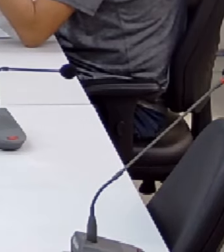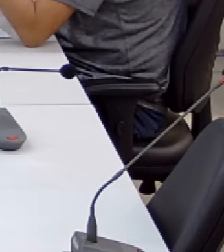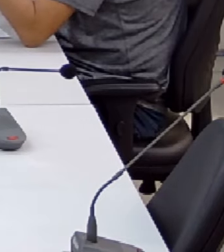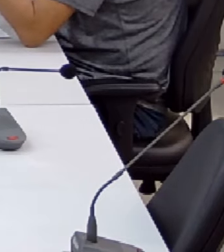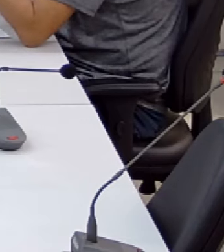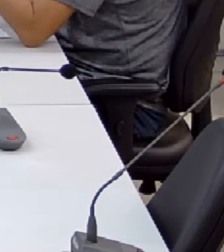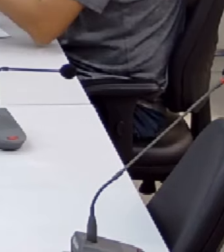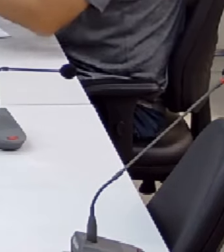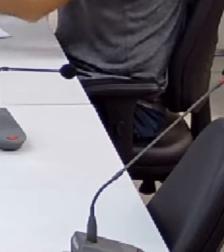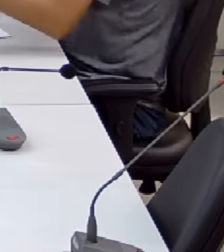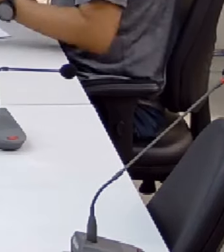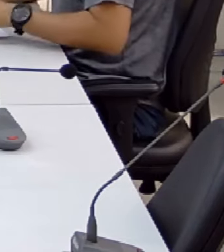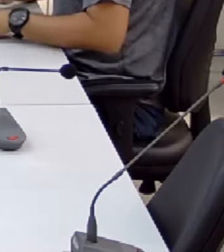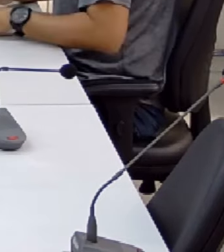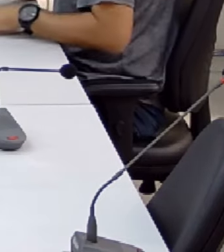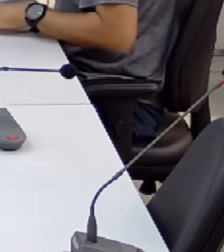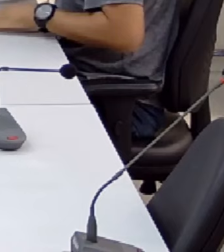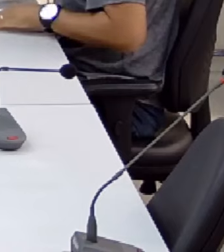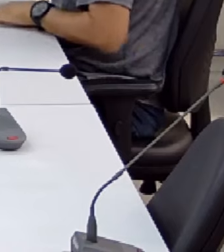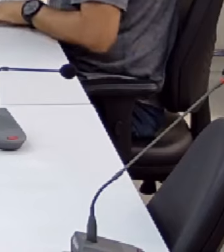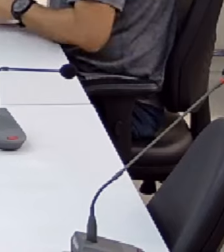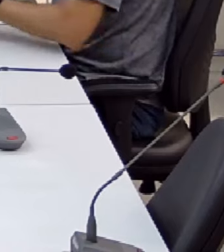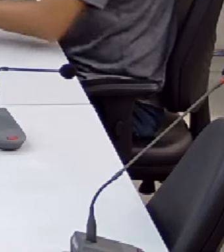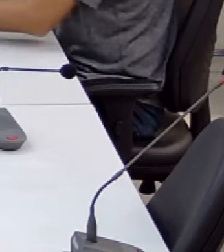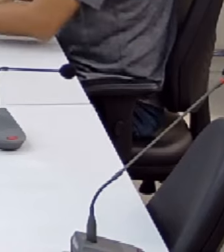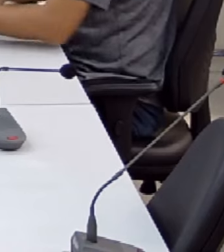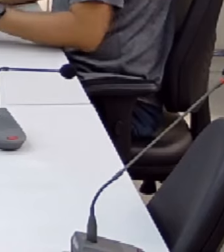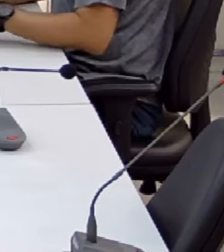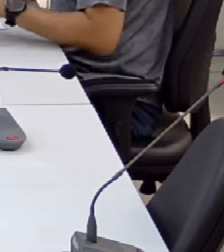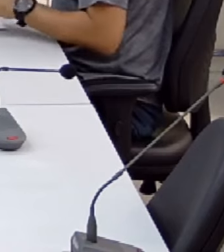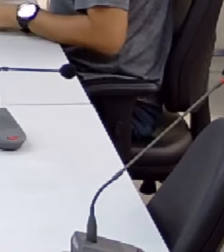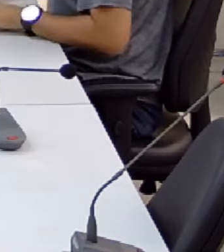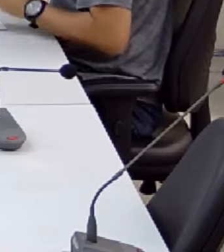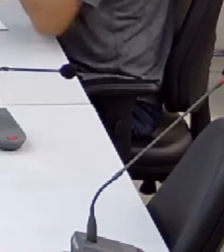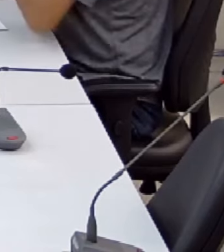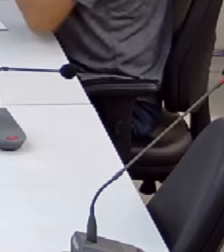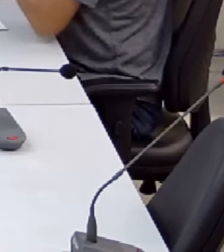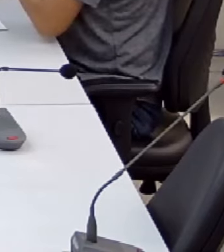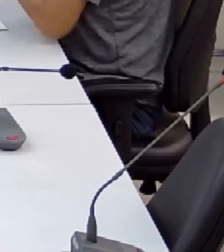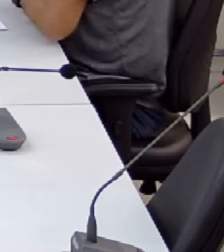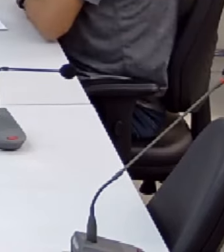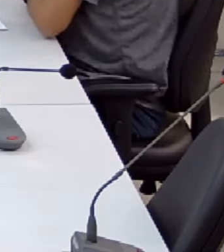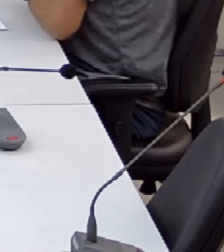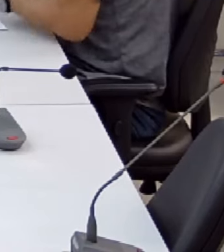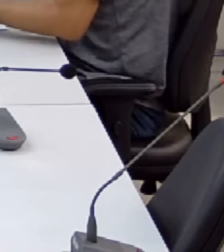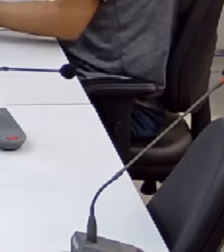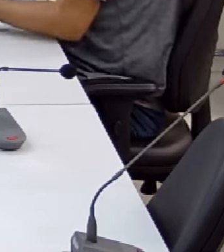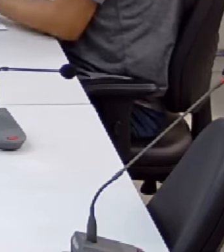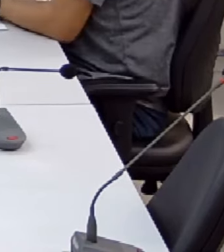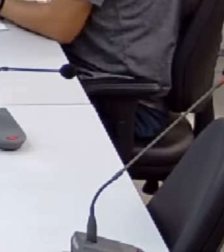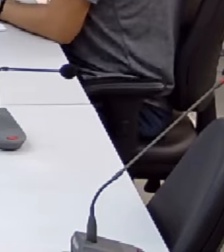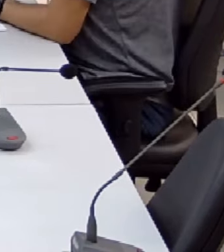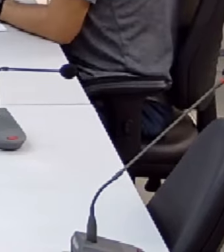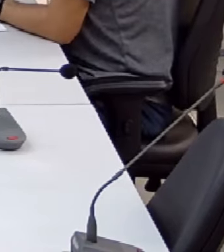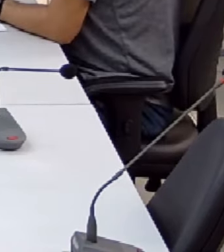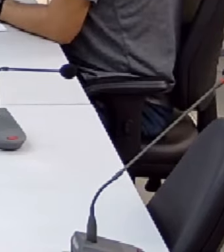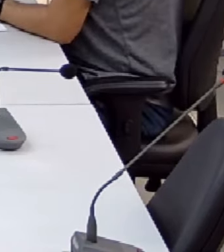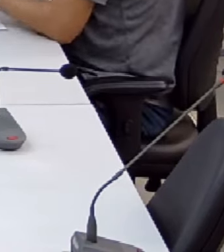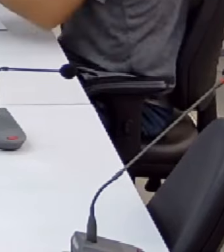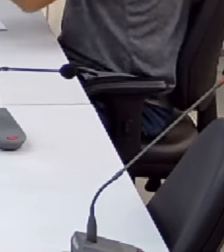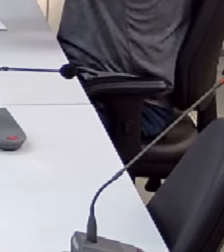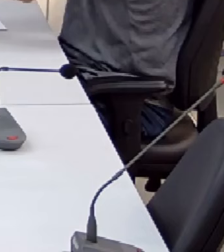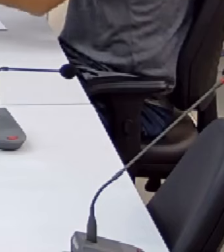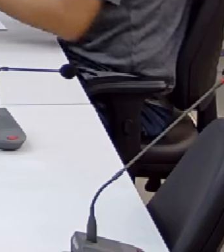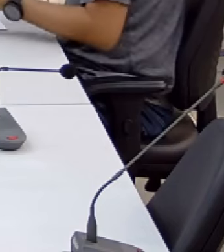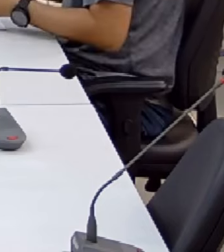mínimo de condições básicas para desenvolver o seu dia a dia ali o seu trabalho outra questão também como é que fica a população